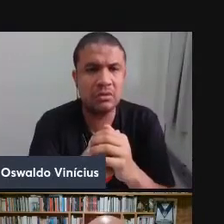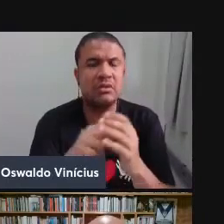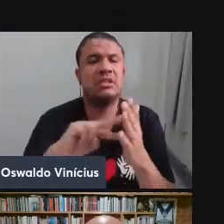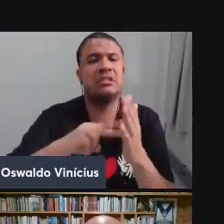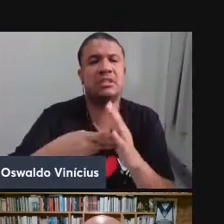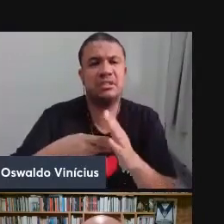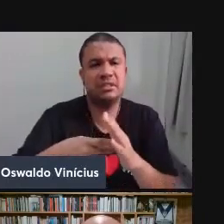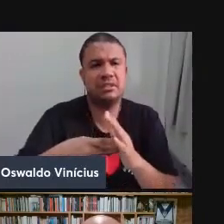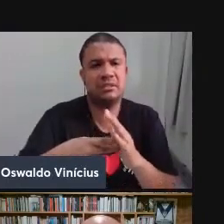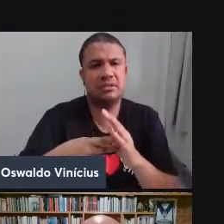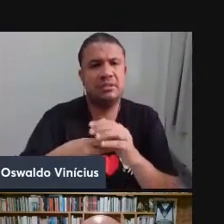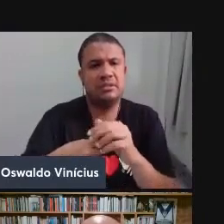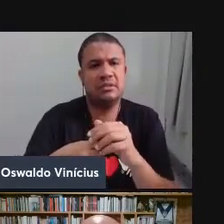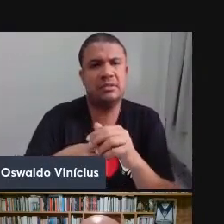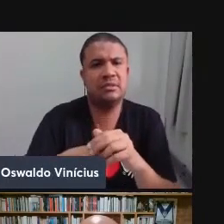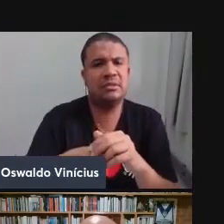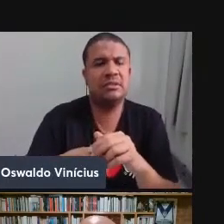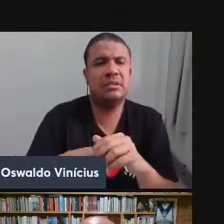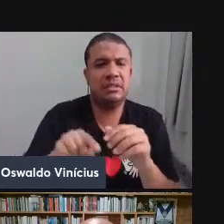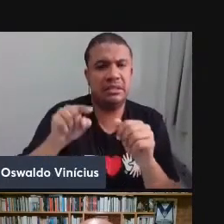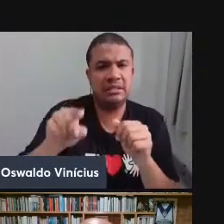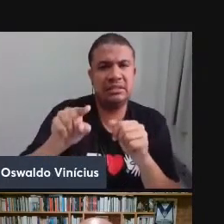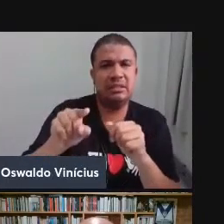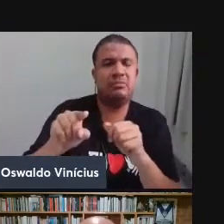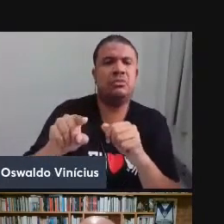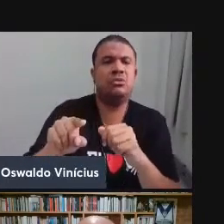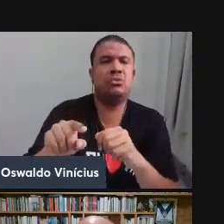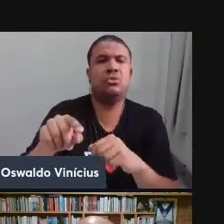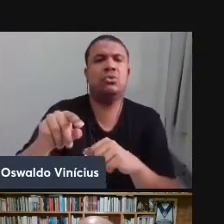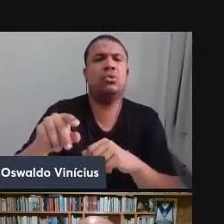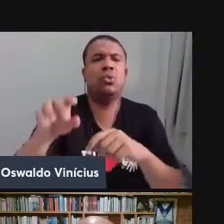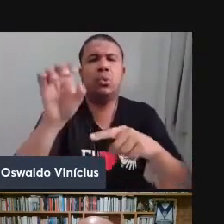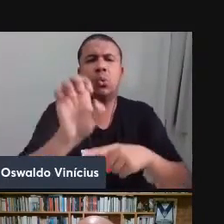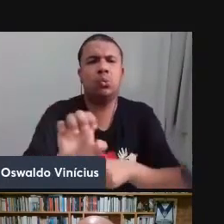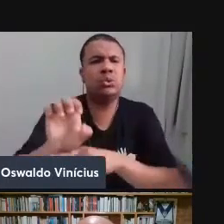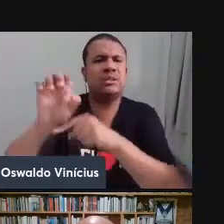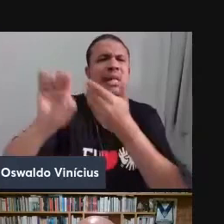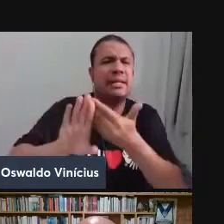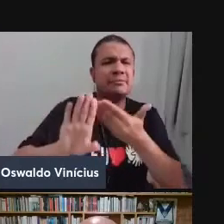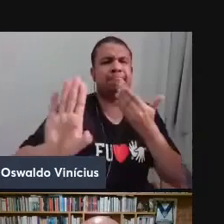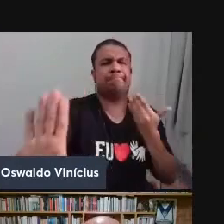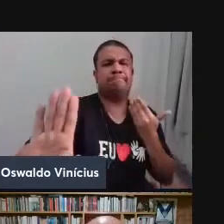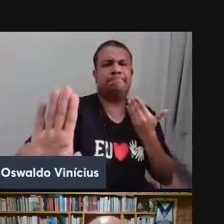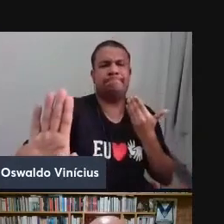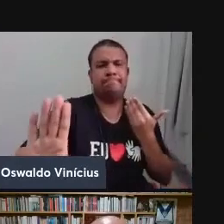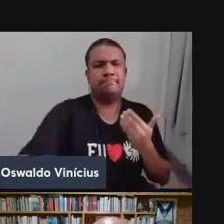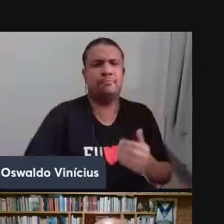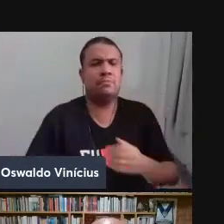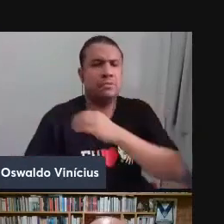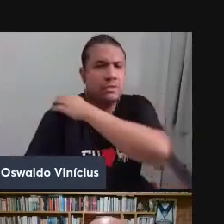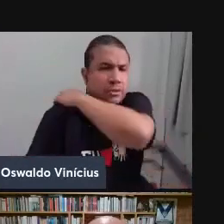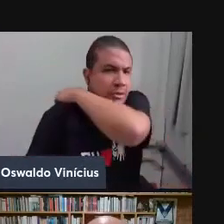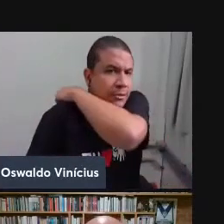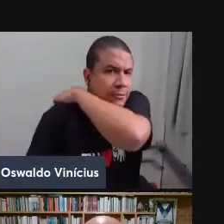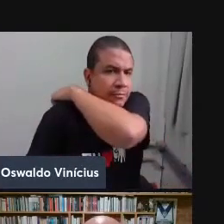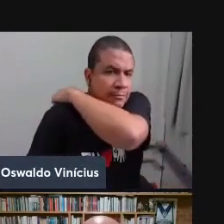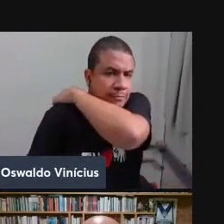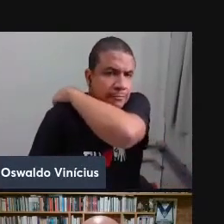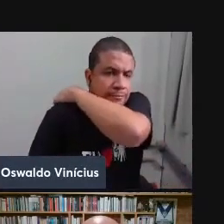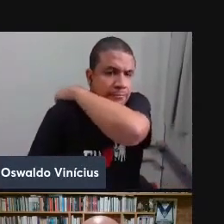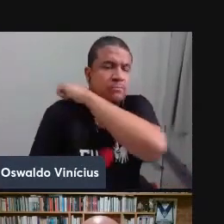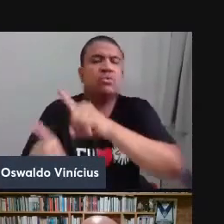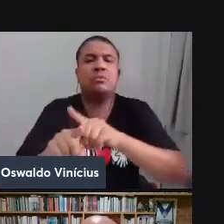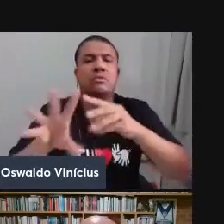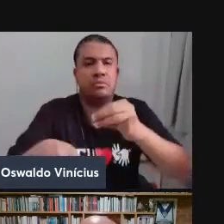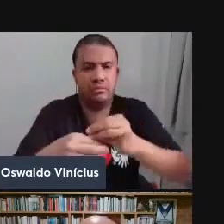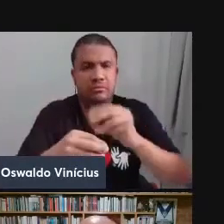exorcizar o Estado, afastar de nós o Estado. E reitero, a palavra